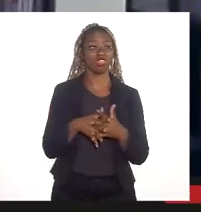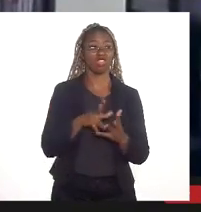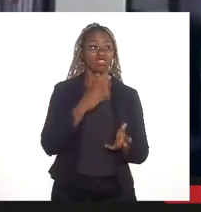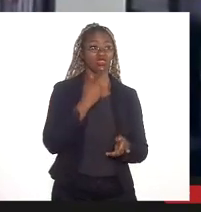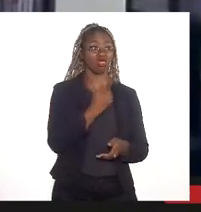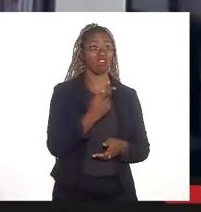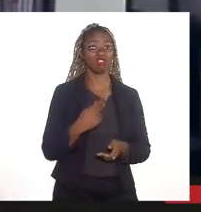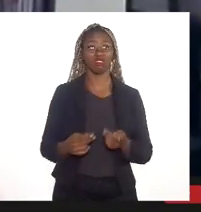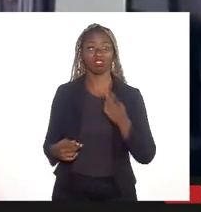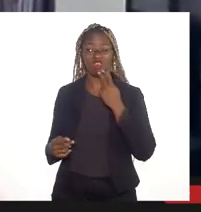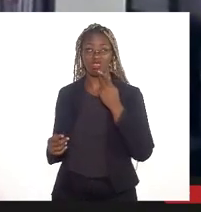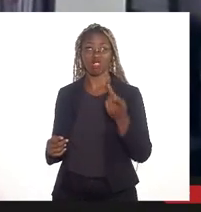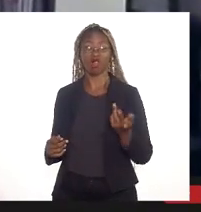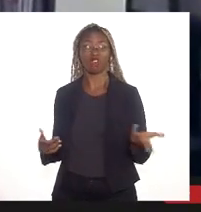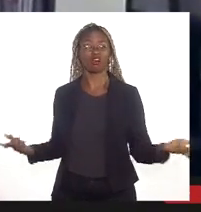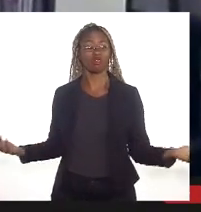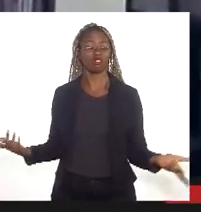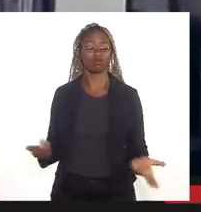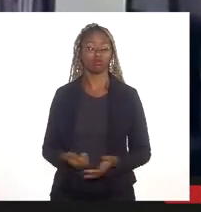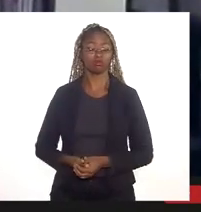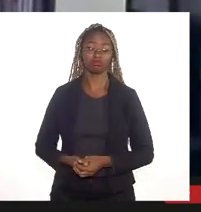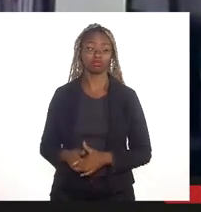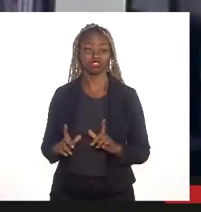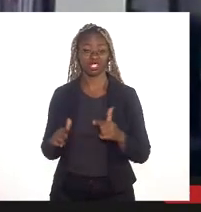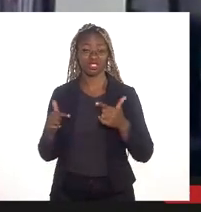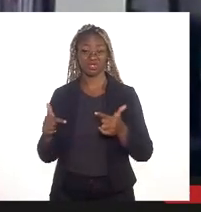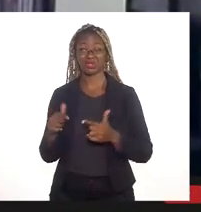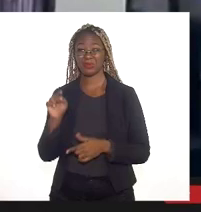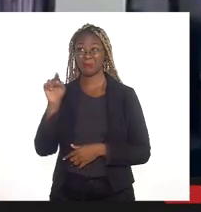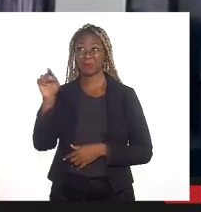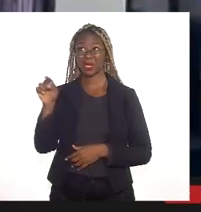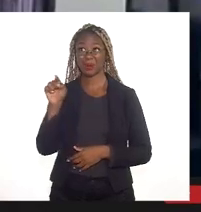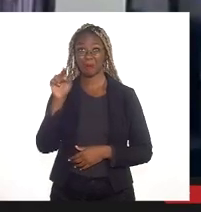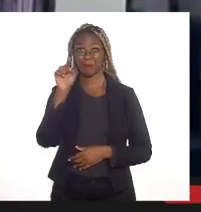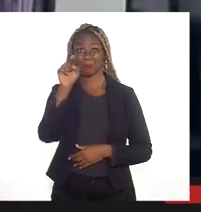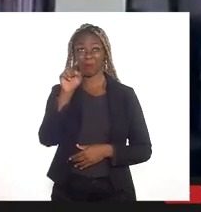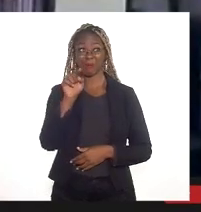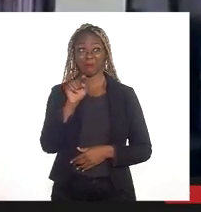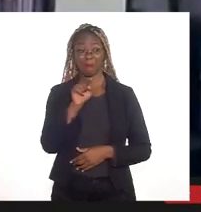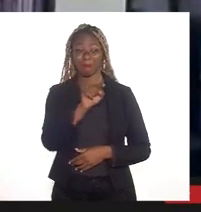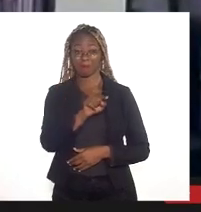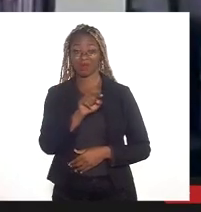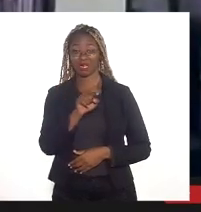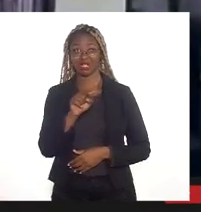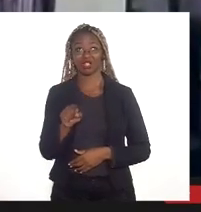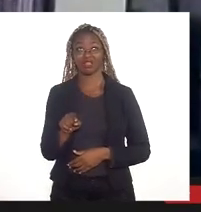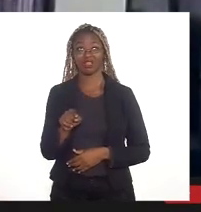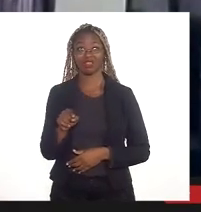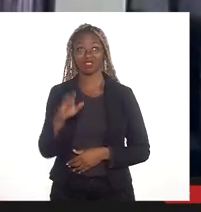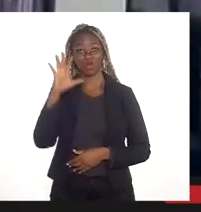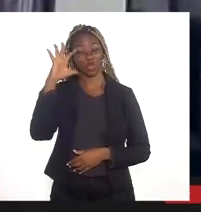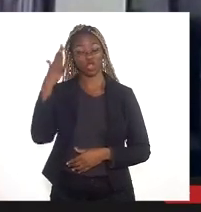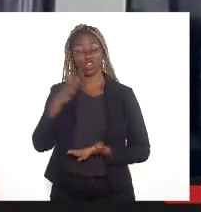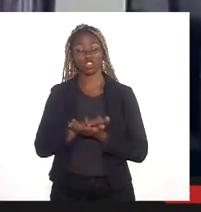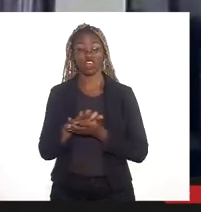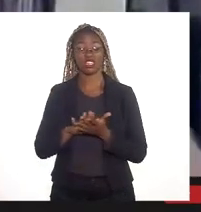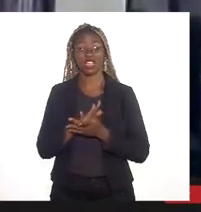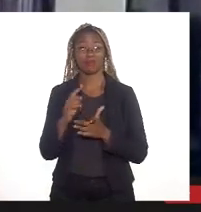aliás, intervenções pontuais têm dado como resultado a não solução dos problemas.